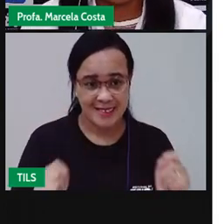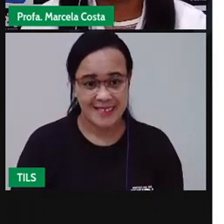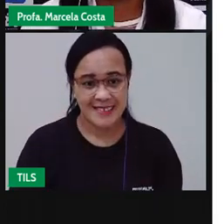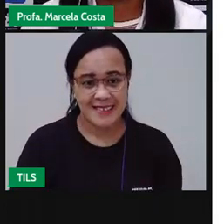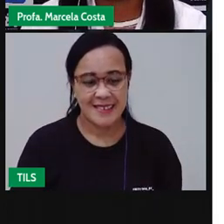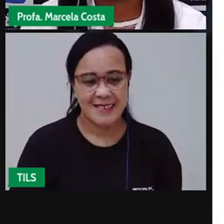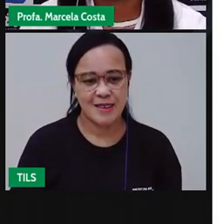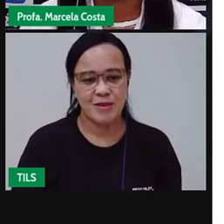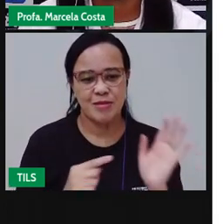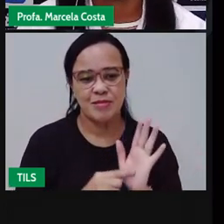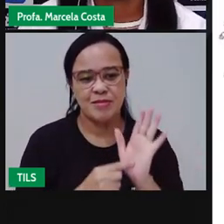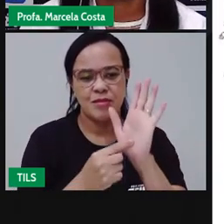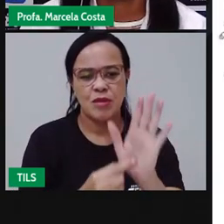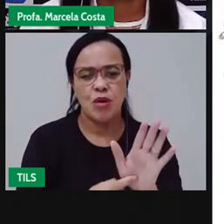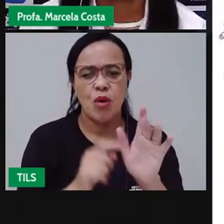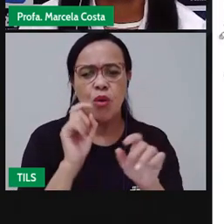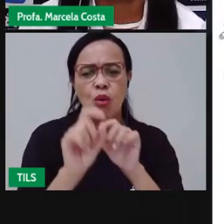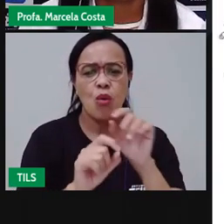apresentar.